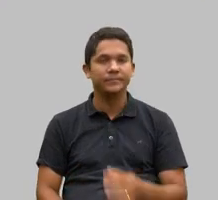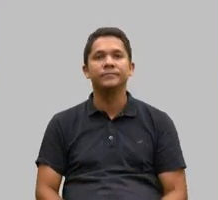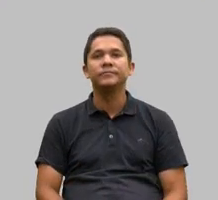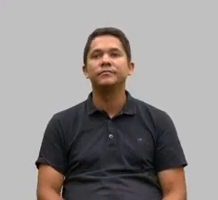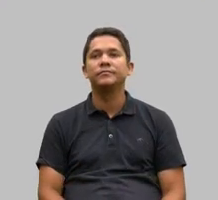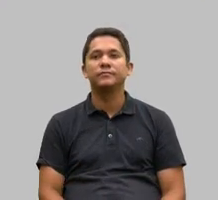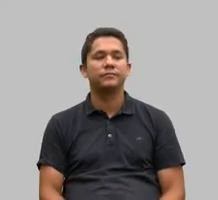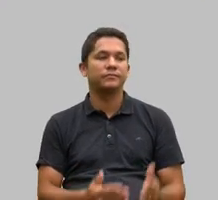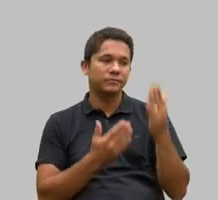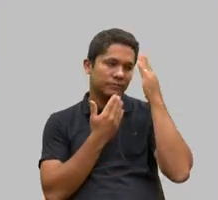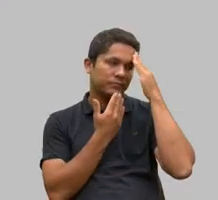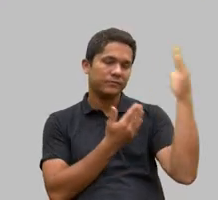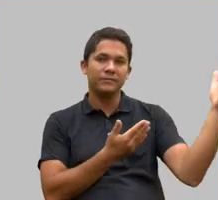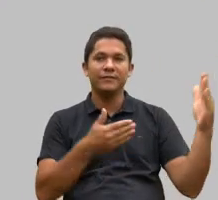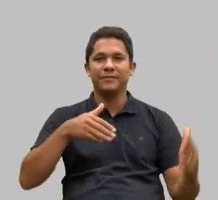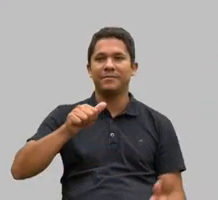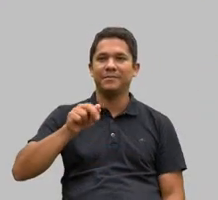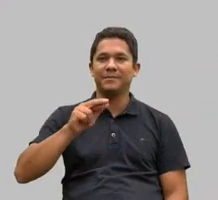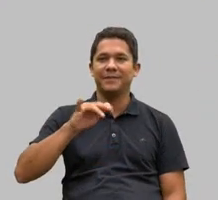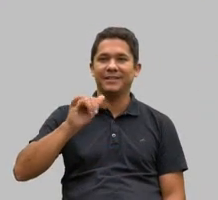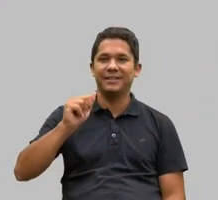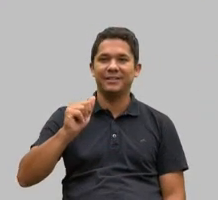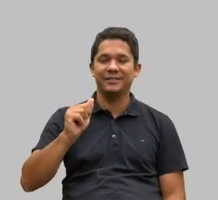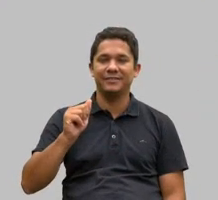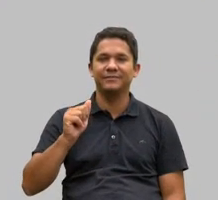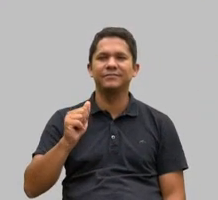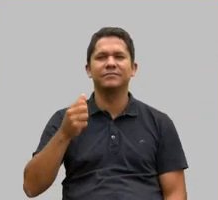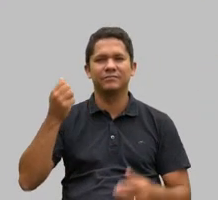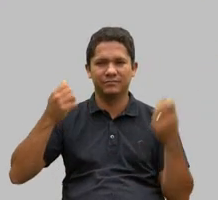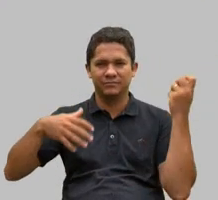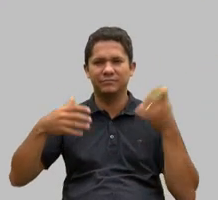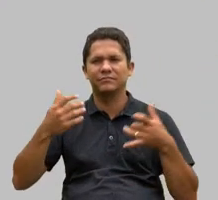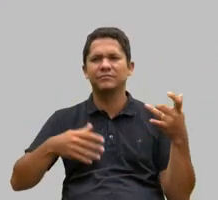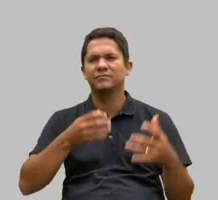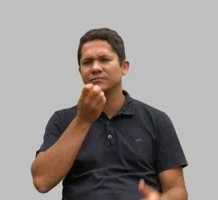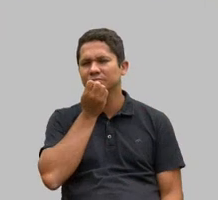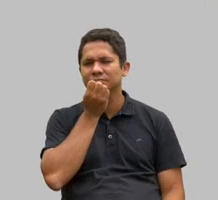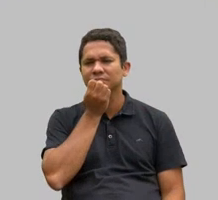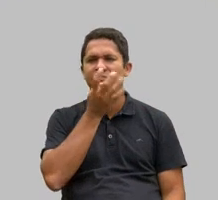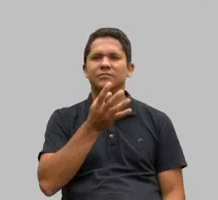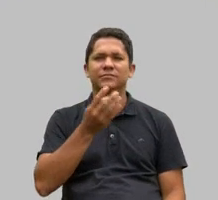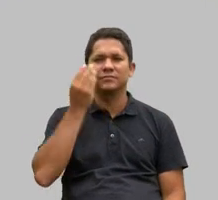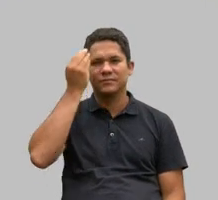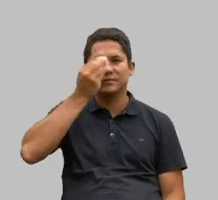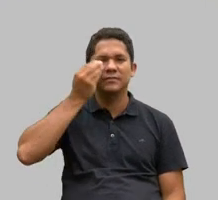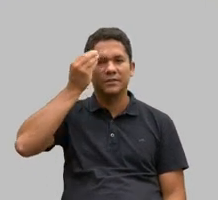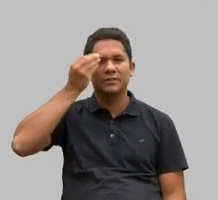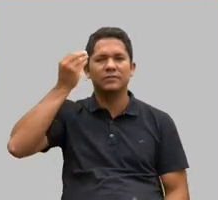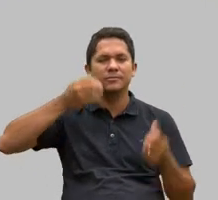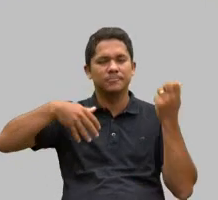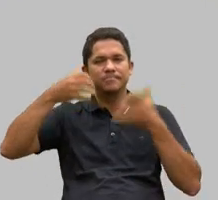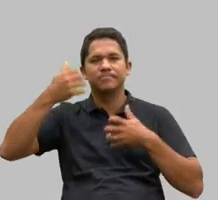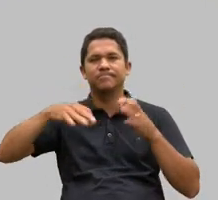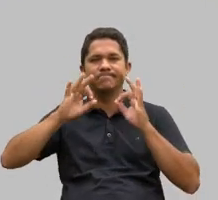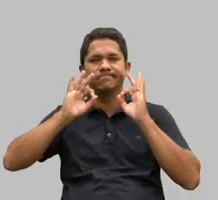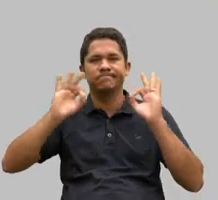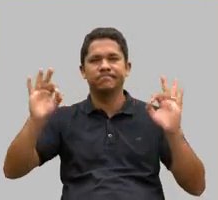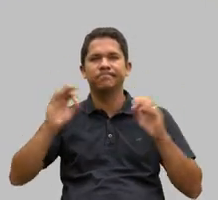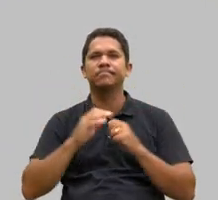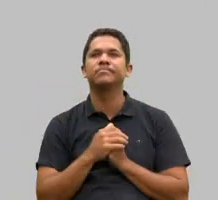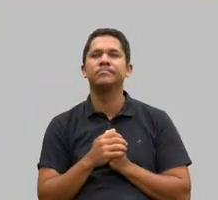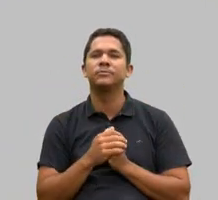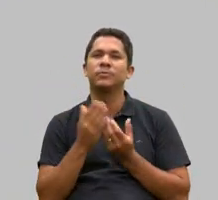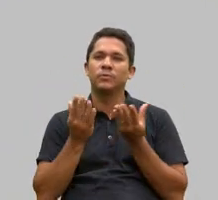Maria Tereza Feldner. Belas palavras, mostrou experiência realmente nesse cuidado com as